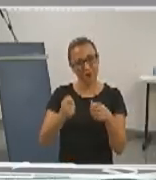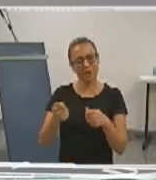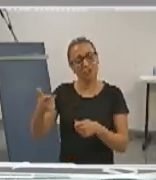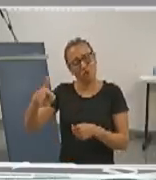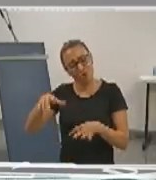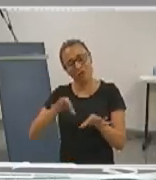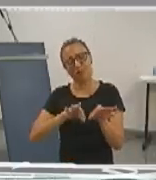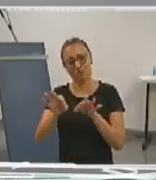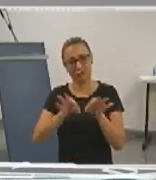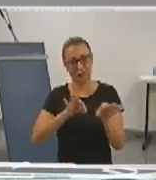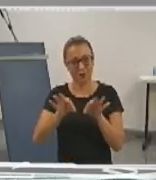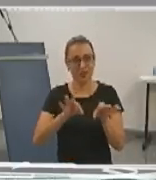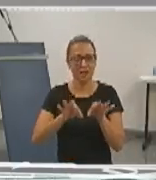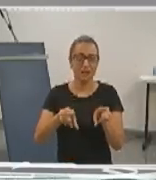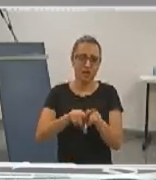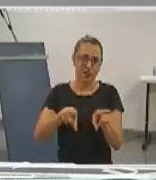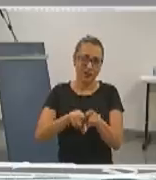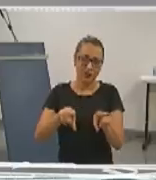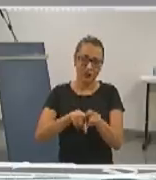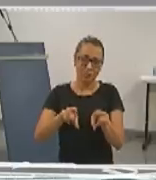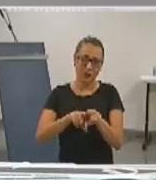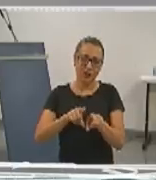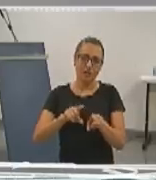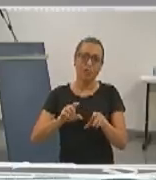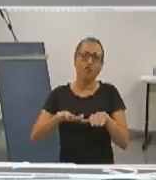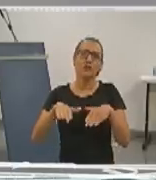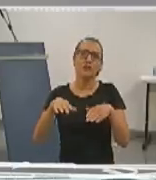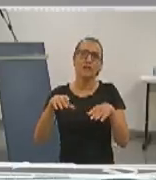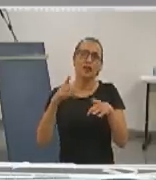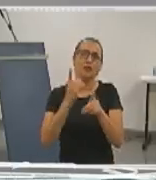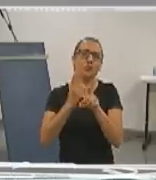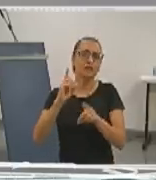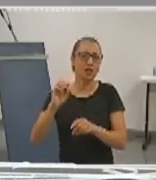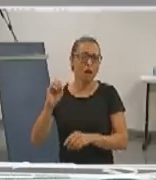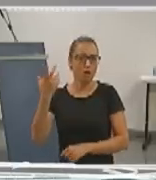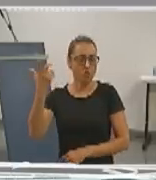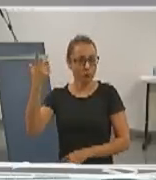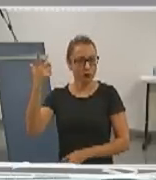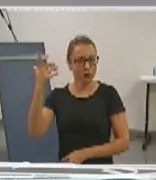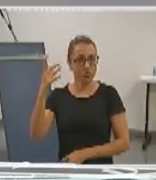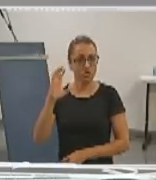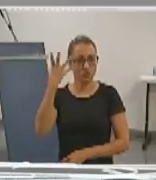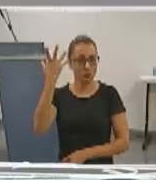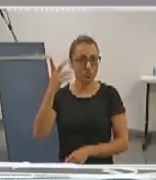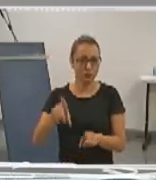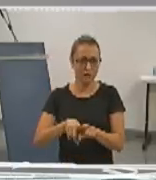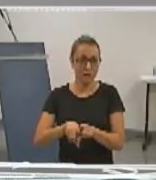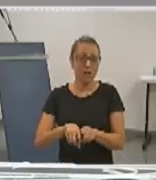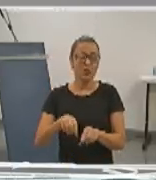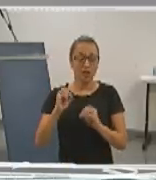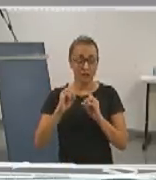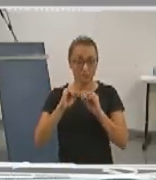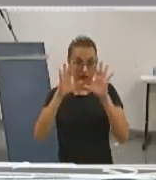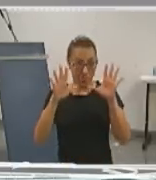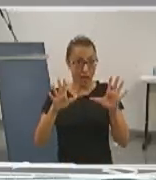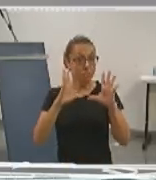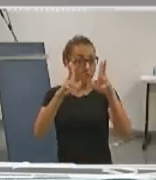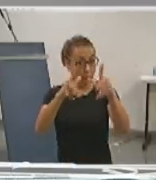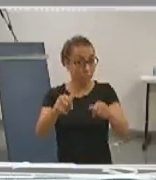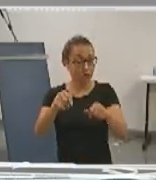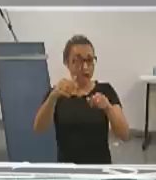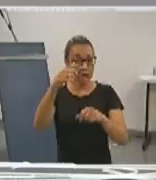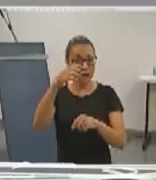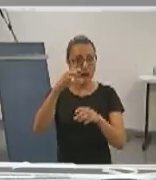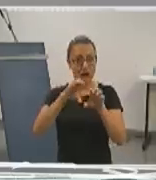e trabalhar a resolução de problemas e a harmonização das relações. Gostaria de deixar bem claro para a comunidade